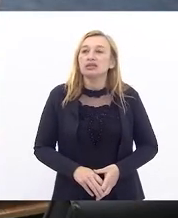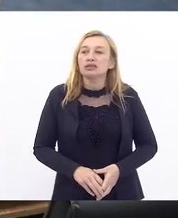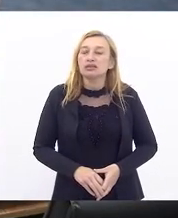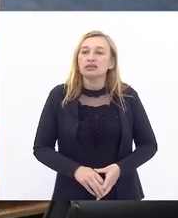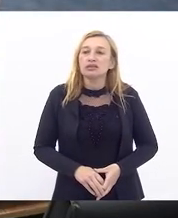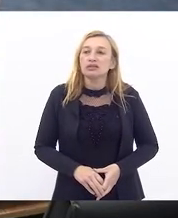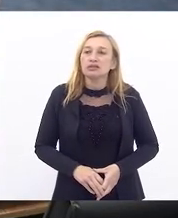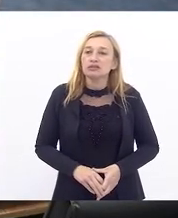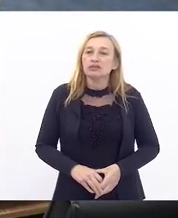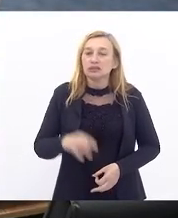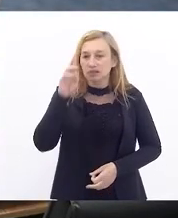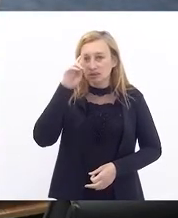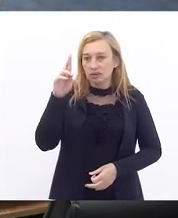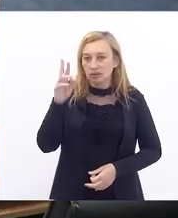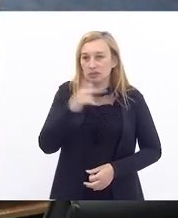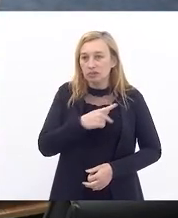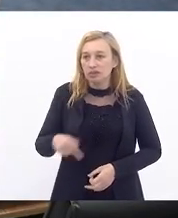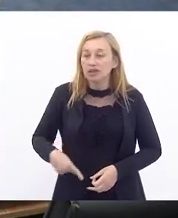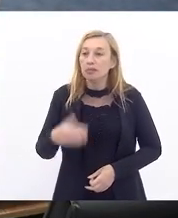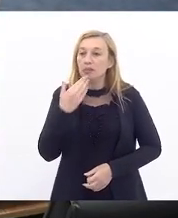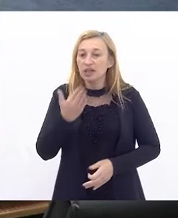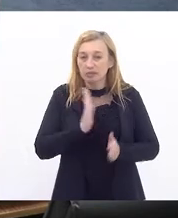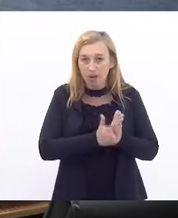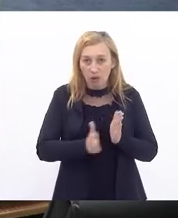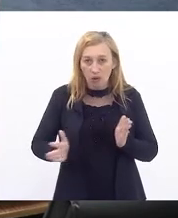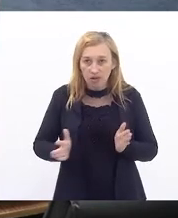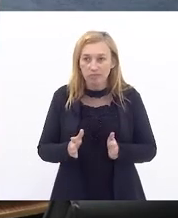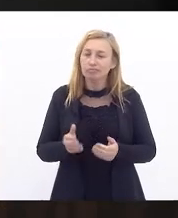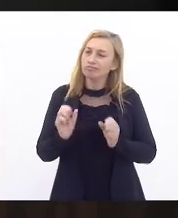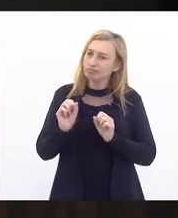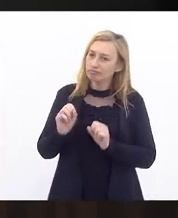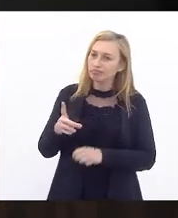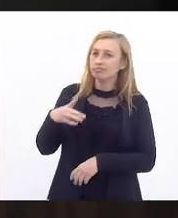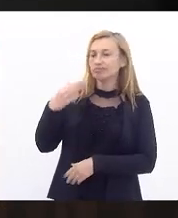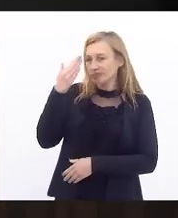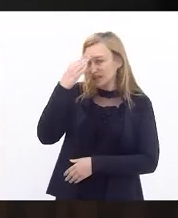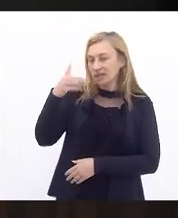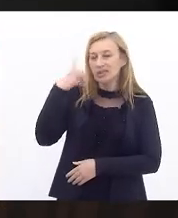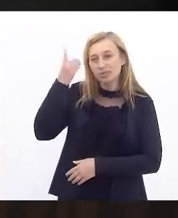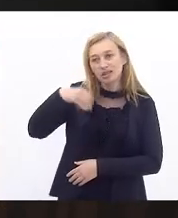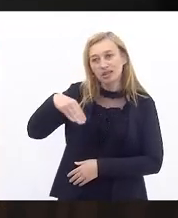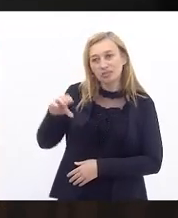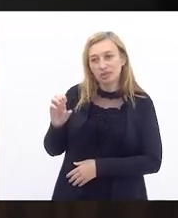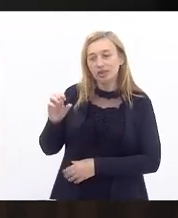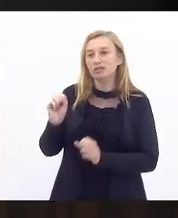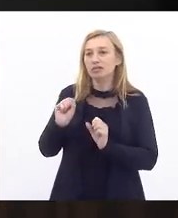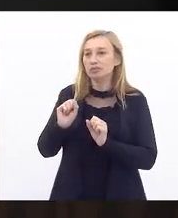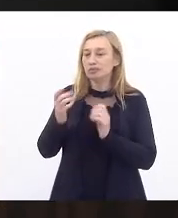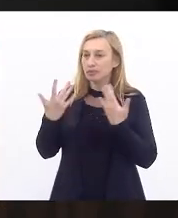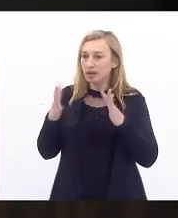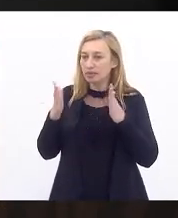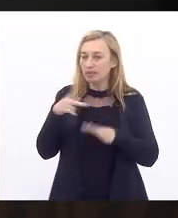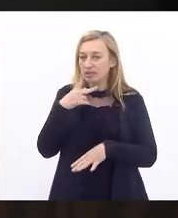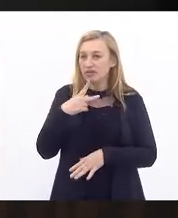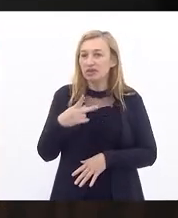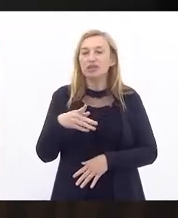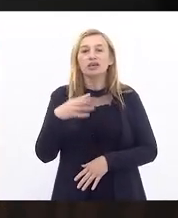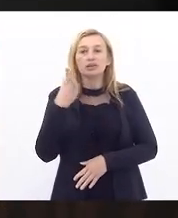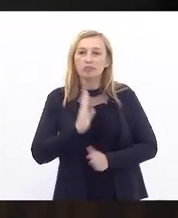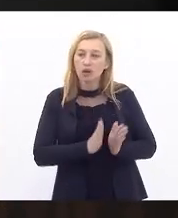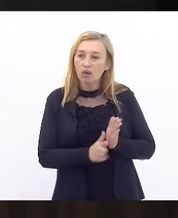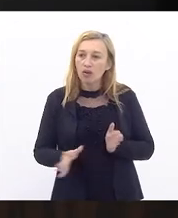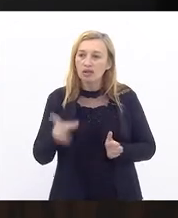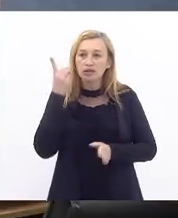Senhor presidente, gostaria de solicitar um pela ordem, por favor. Obrigado, deputado Carlos Mink, parabéns pela intervenção. Pela ordem, deputada